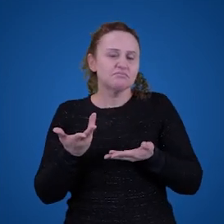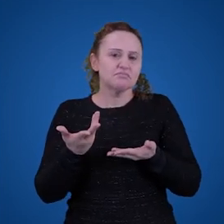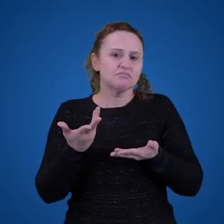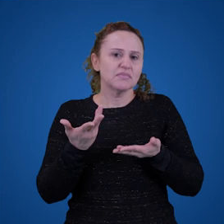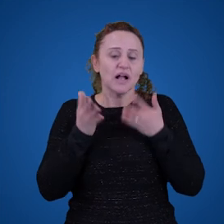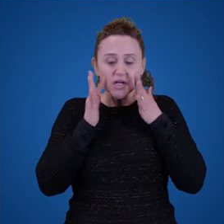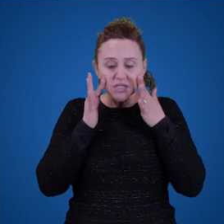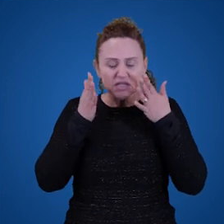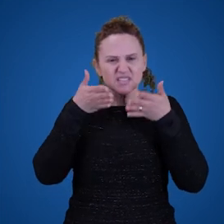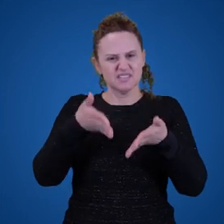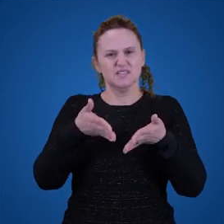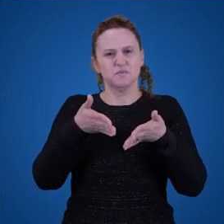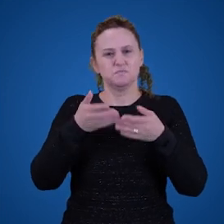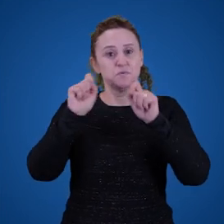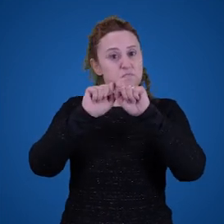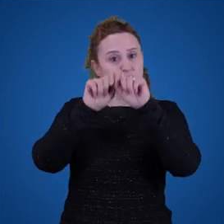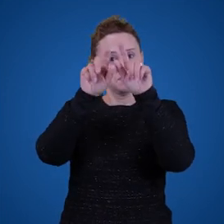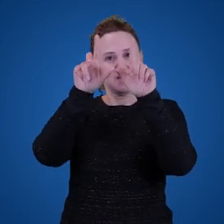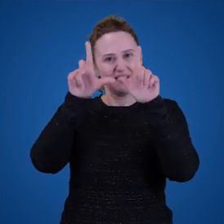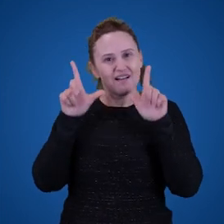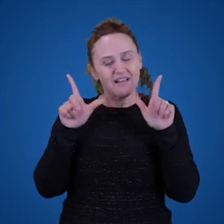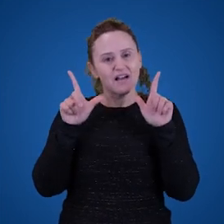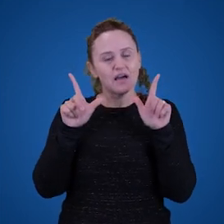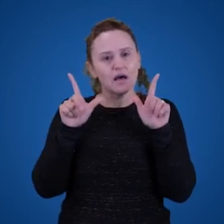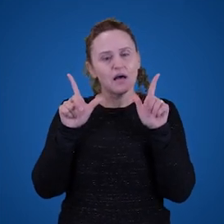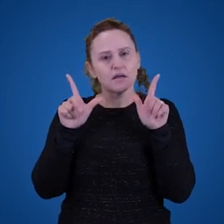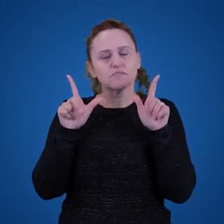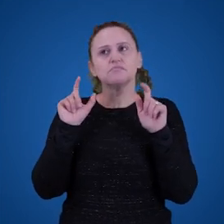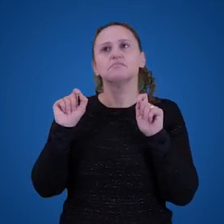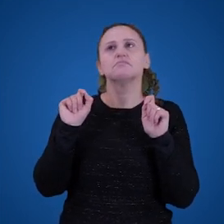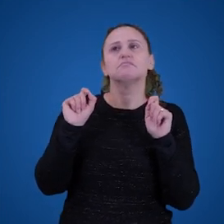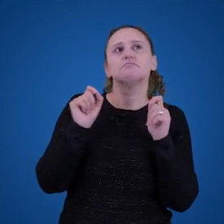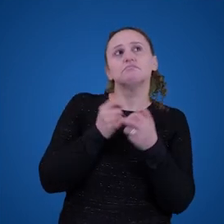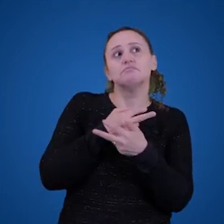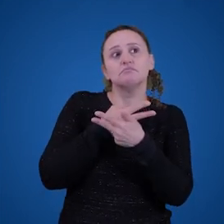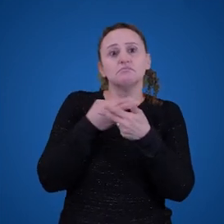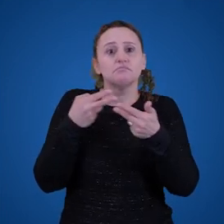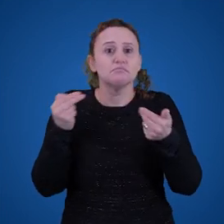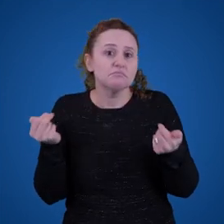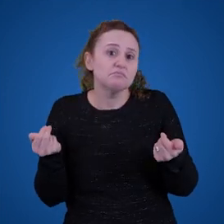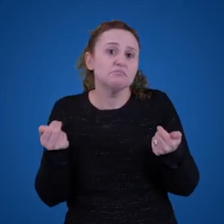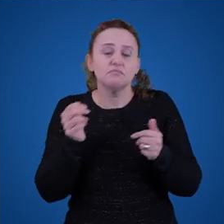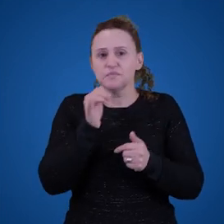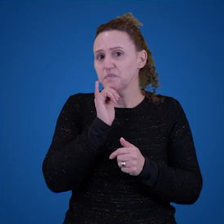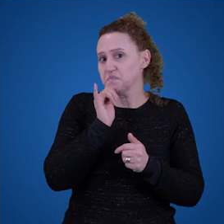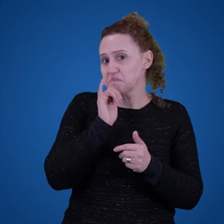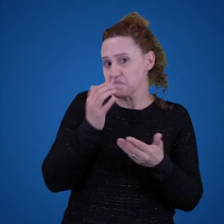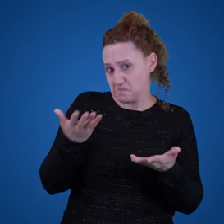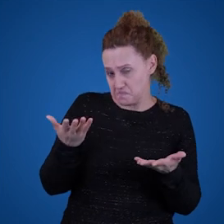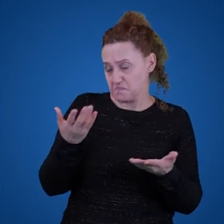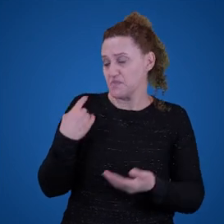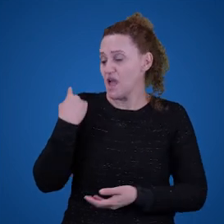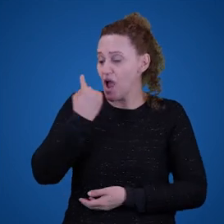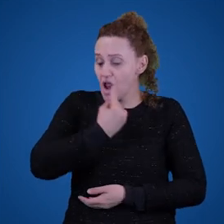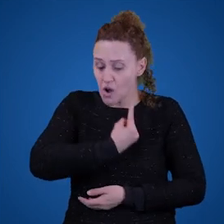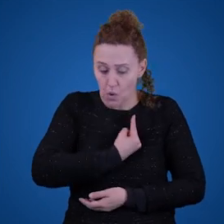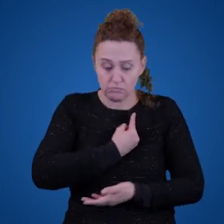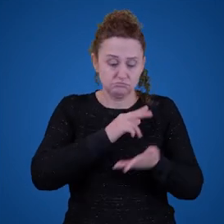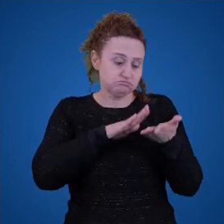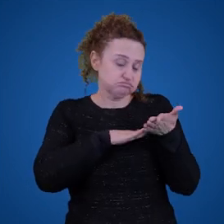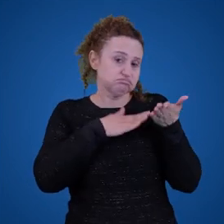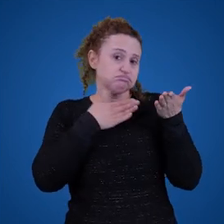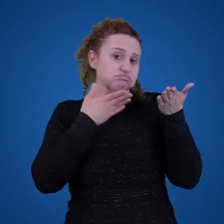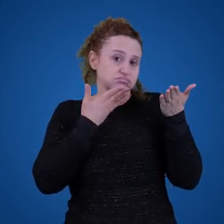outra coisa. Que outra coisa? Como, por exemplo, a outra coisa é a nossa interpretação. Então, a gente está lendo